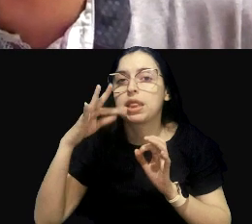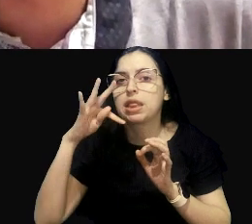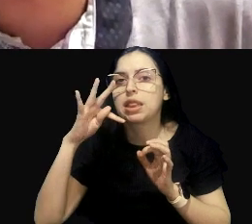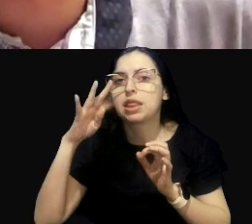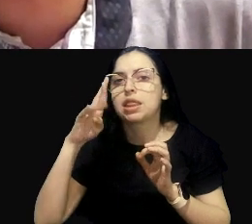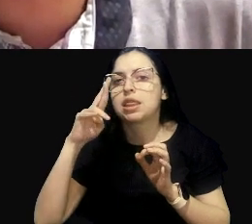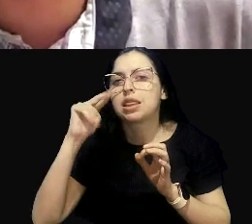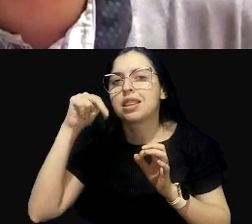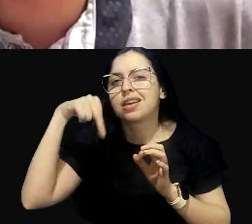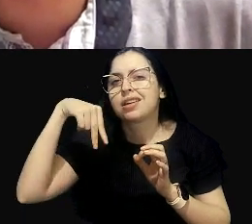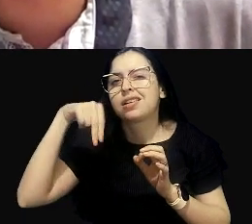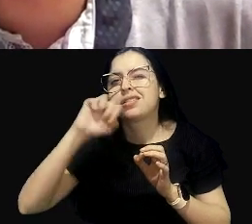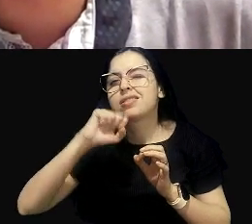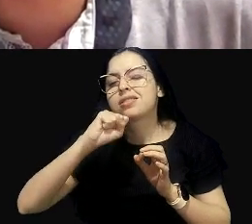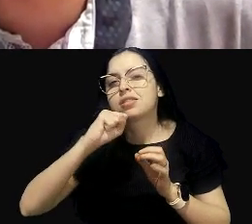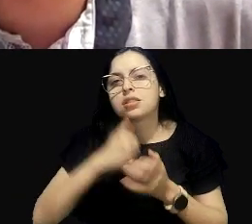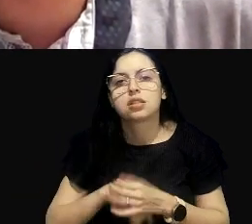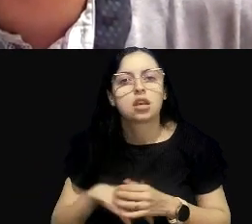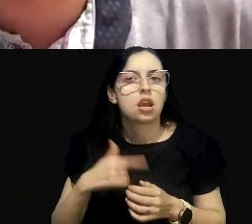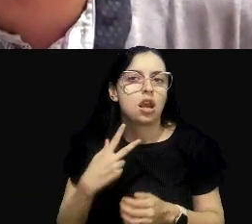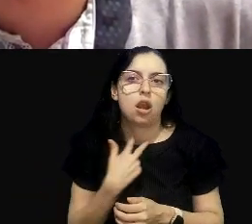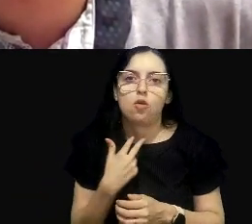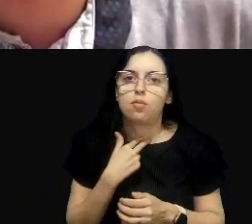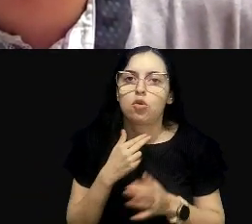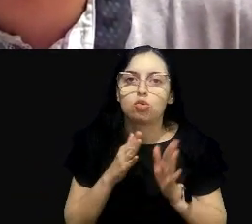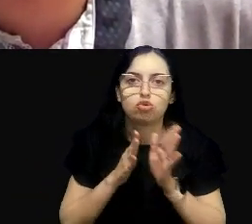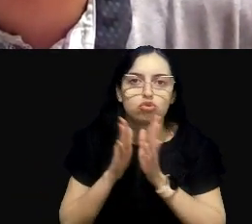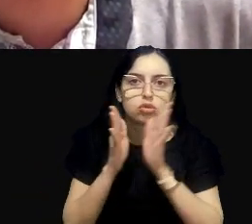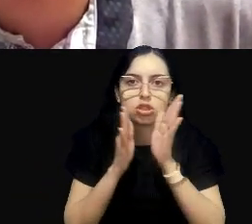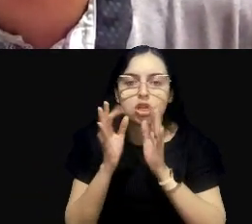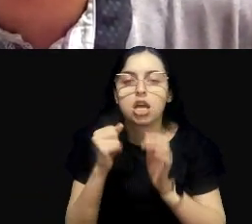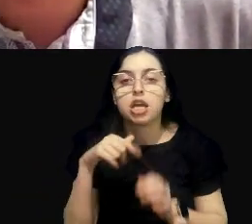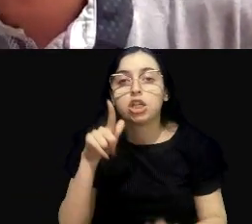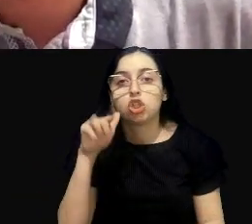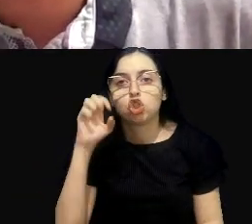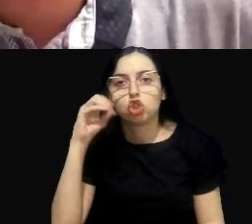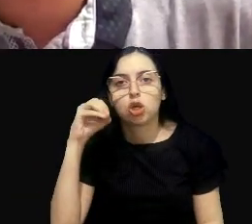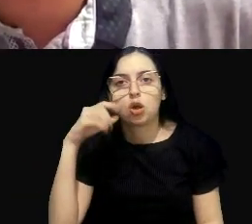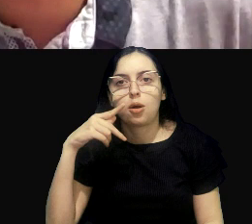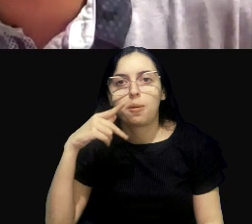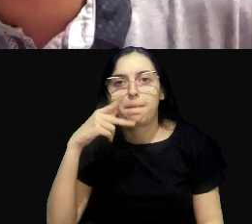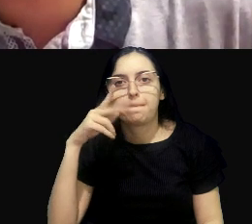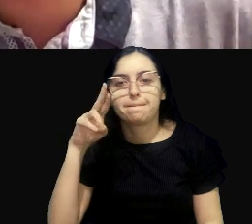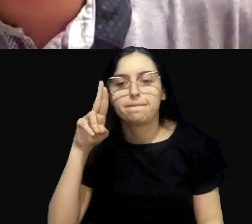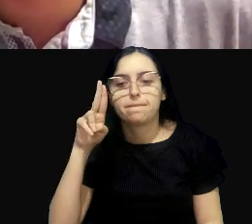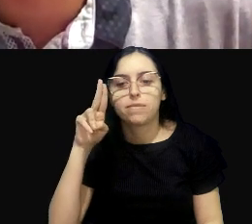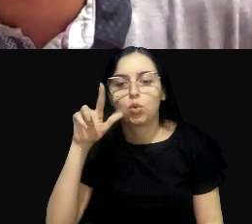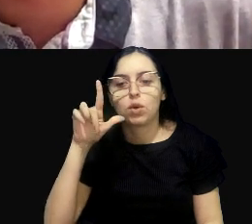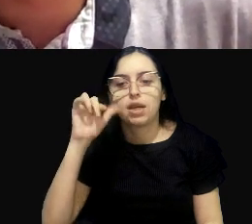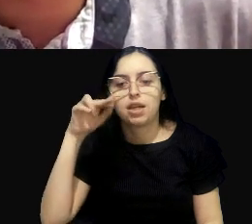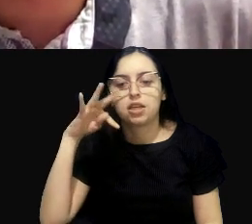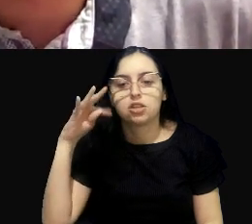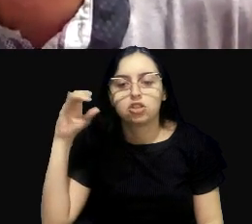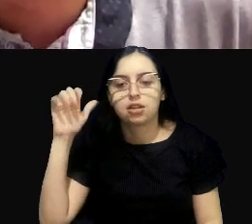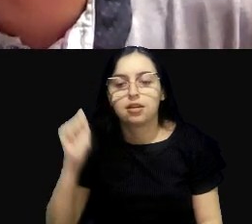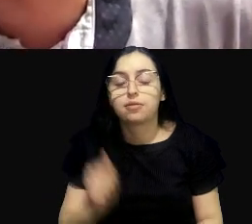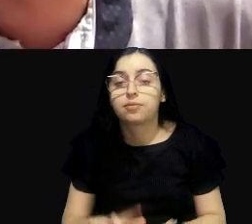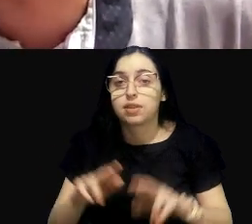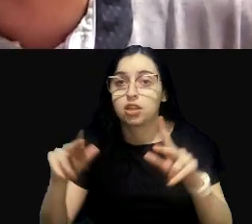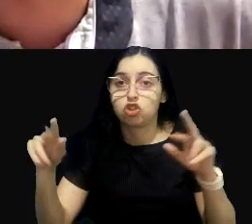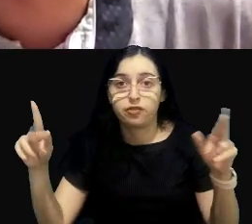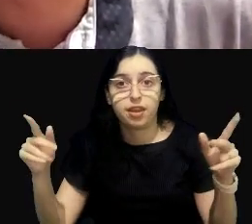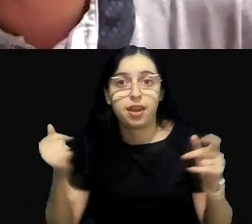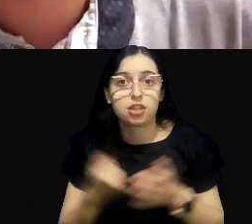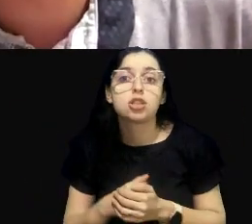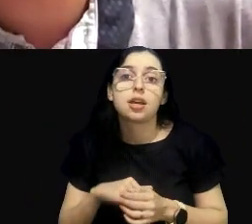fronteiriço aí, a gente não pode estabelecer uma linha geopolítica ali e dizer, olha, dali para cá o nitrogênio é diferente. Não, a